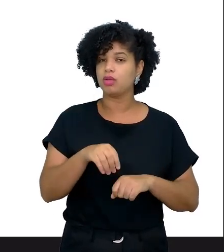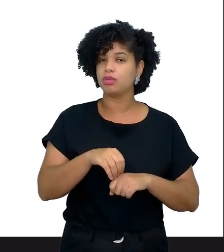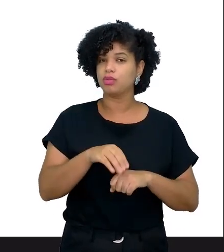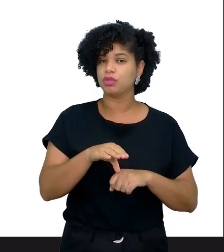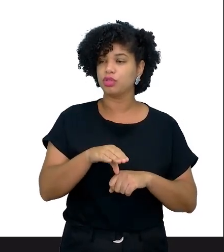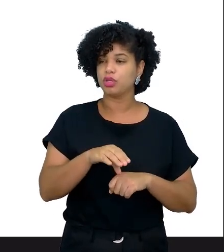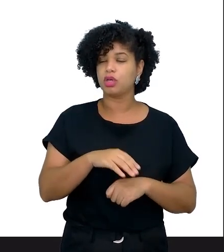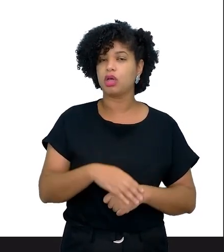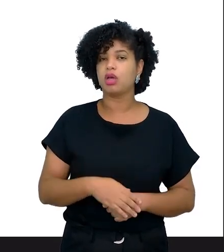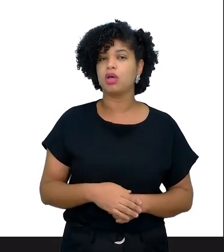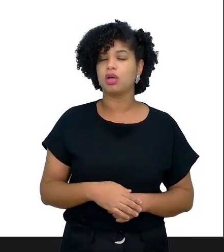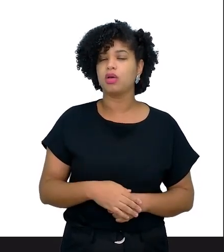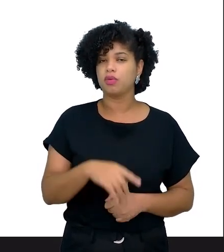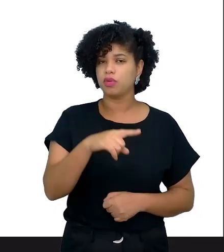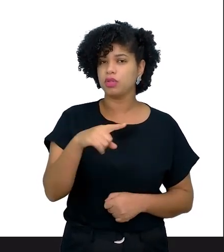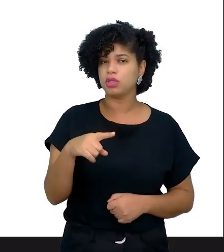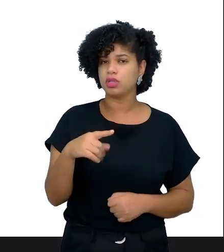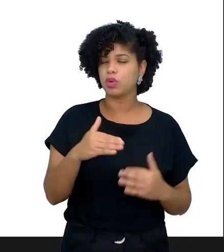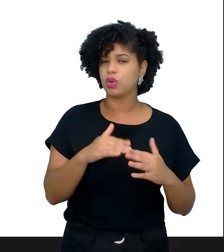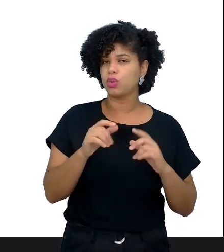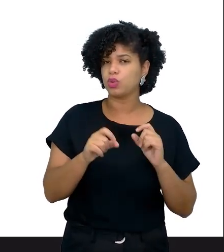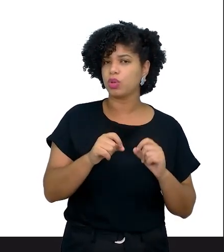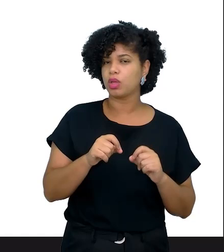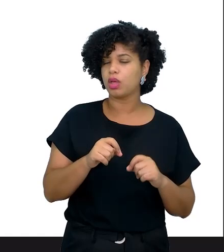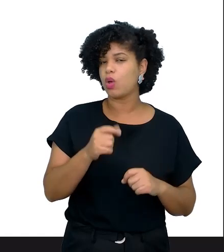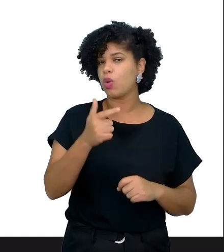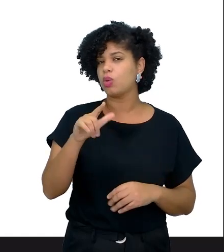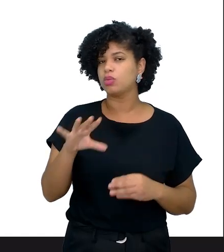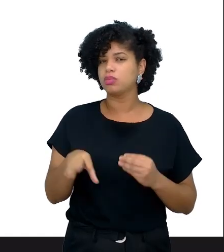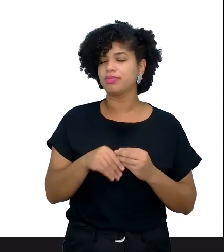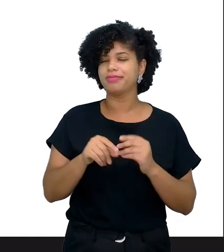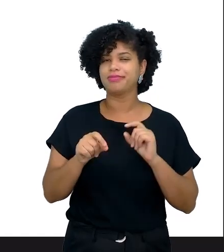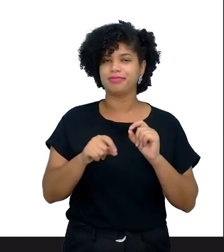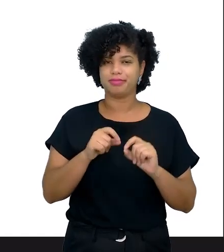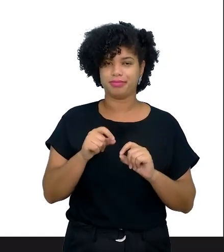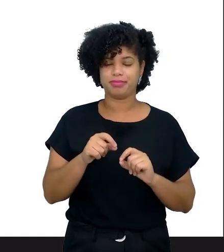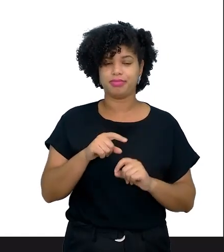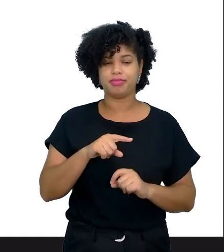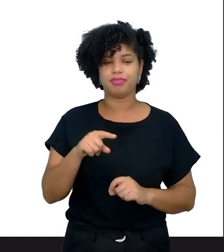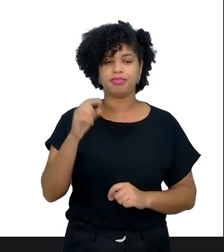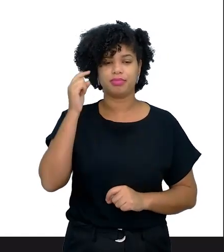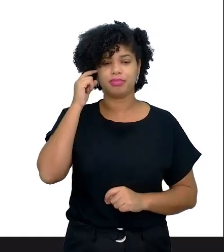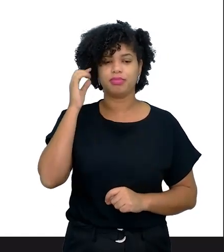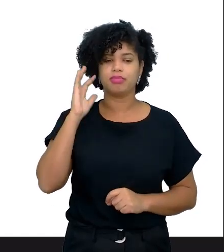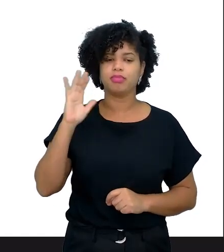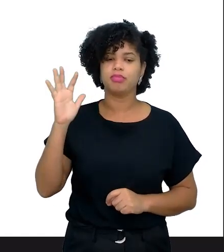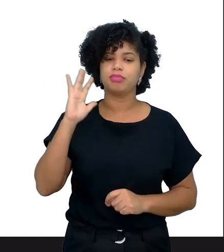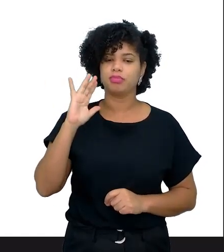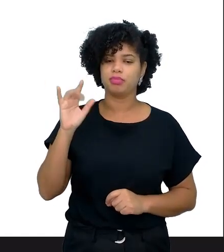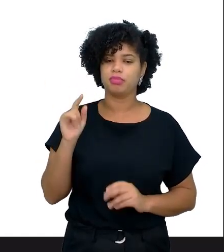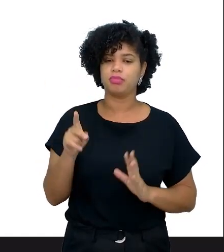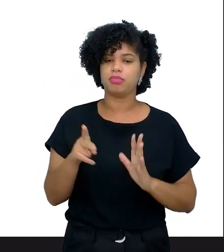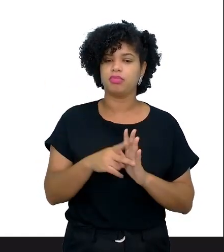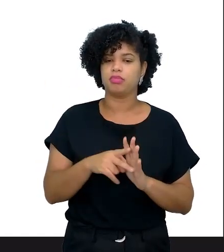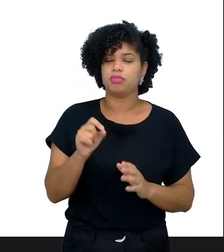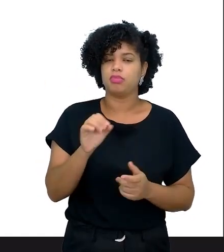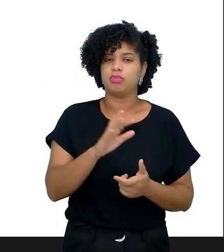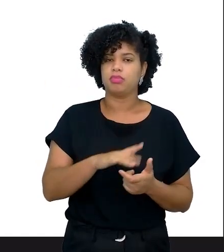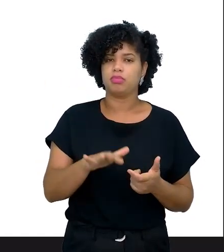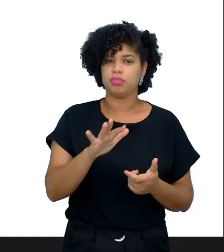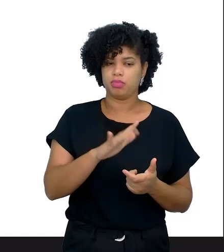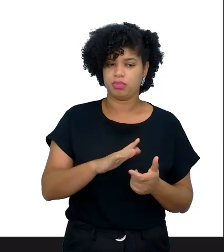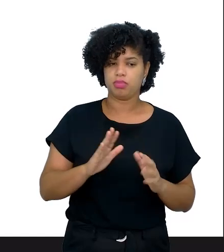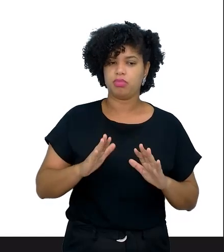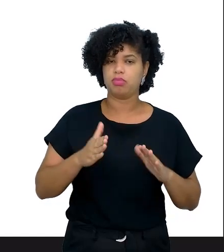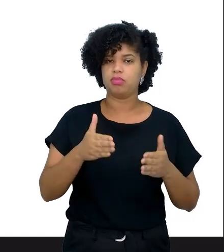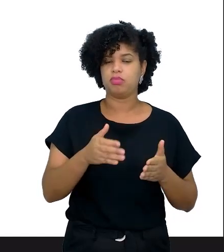que foi apresentado nessa formação, né? E faça uma reflexão de maneira relativa ao letramento, mas